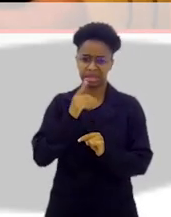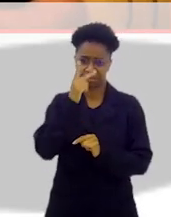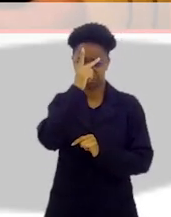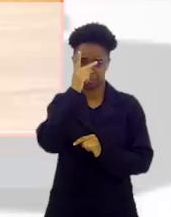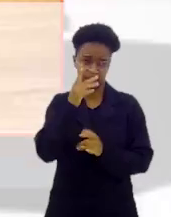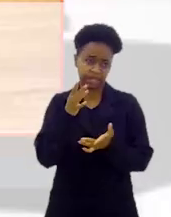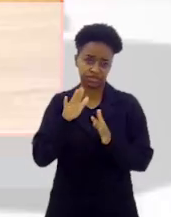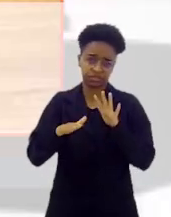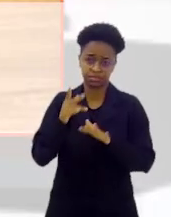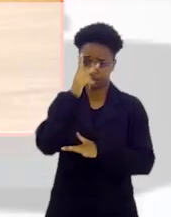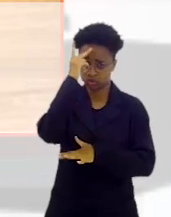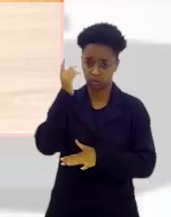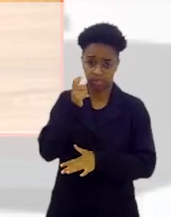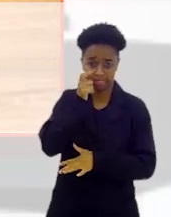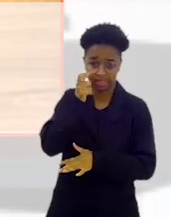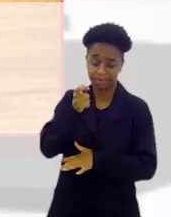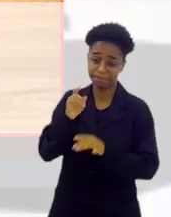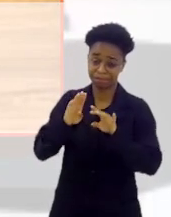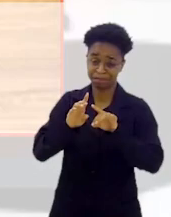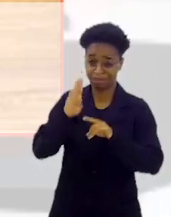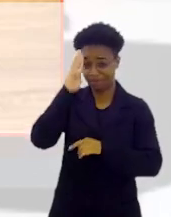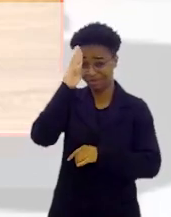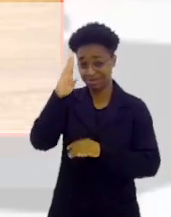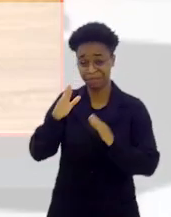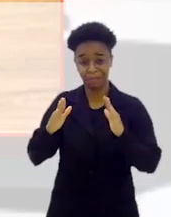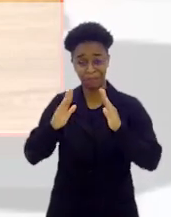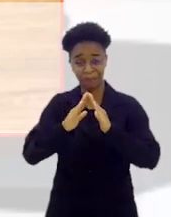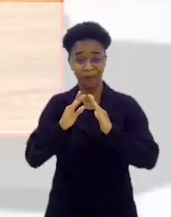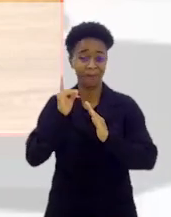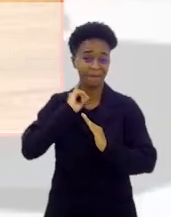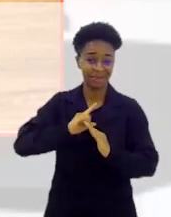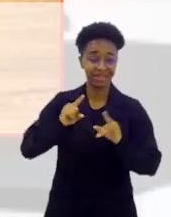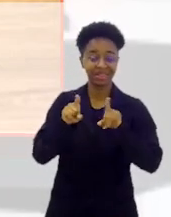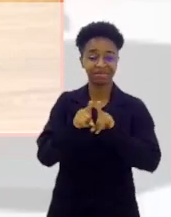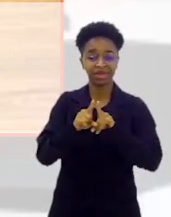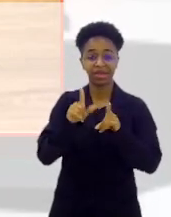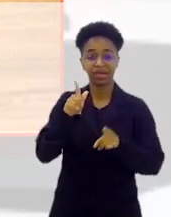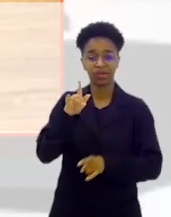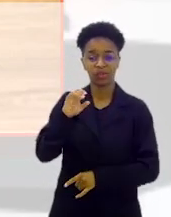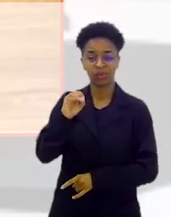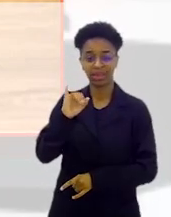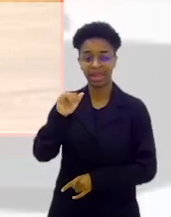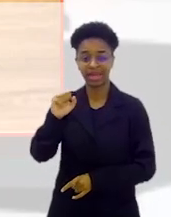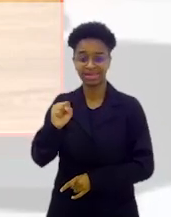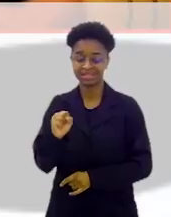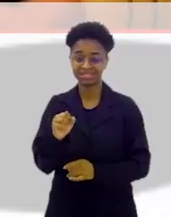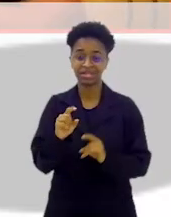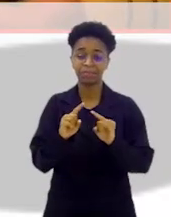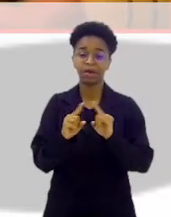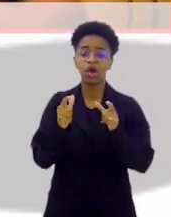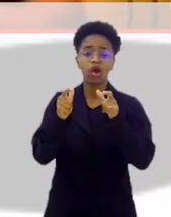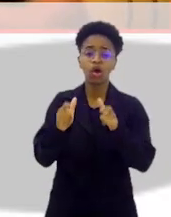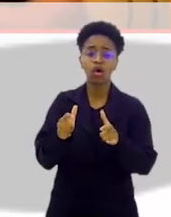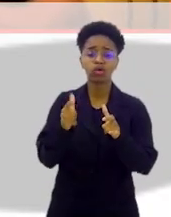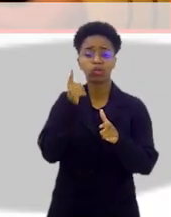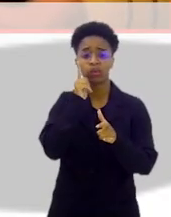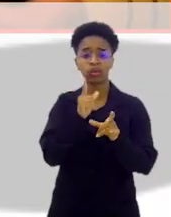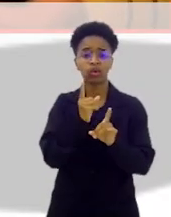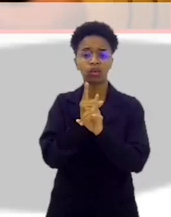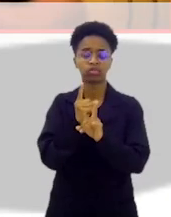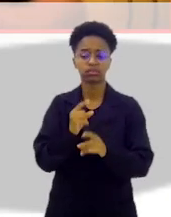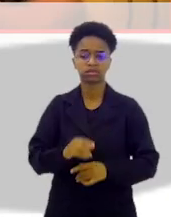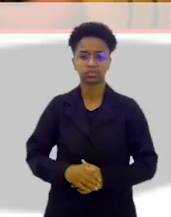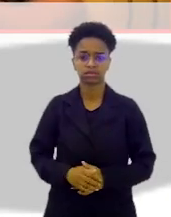alguém que tenha se interessado, sobretudo os goianos, os mineiros e os gaviões. Onde pode-se encontrar